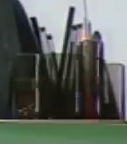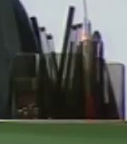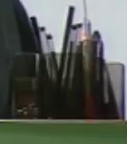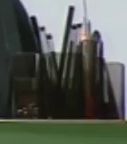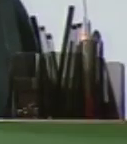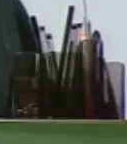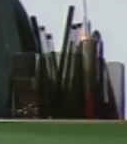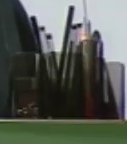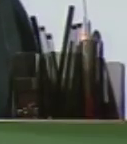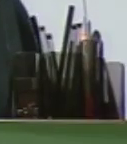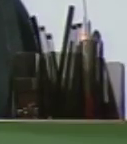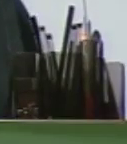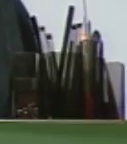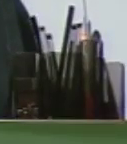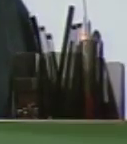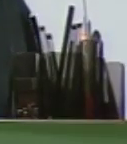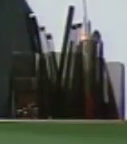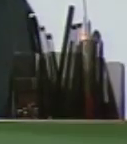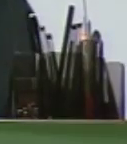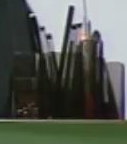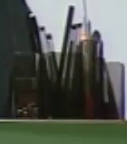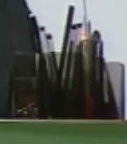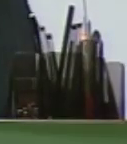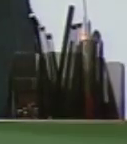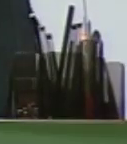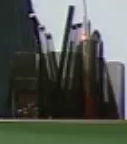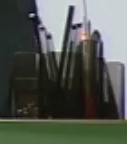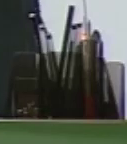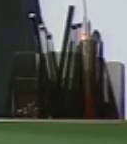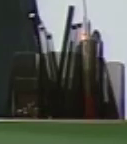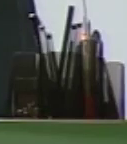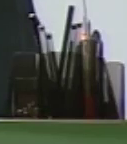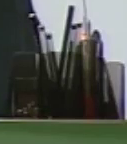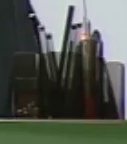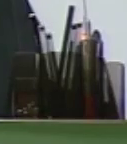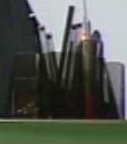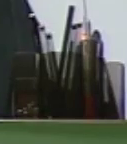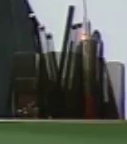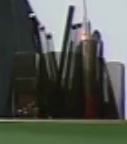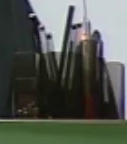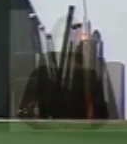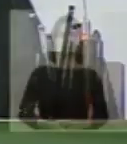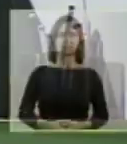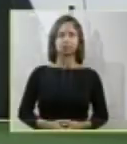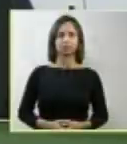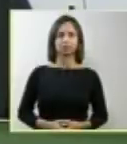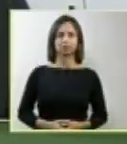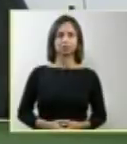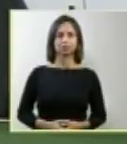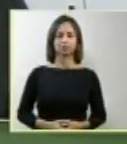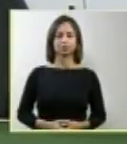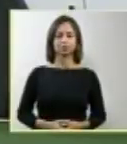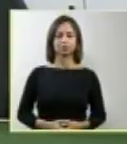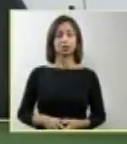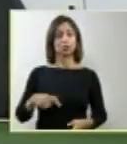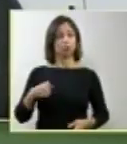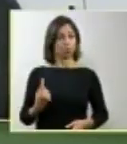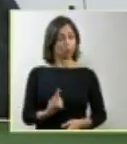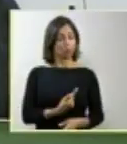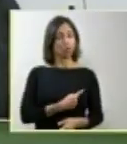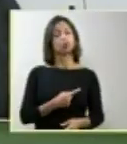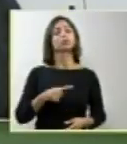isso mesmo, vou me permitir lançar algo que deveria ser do